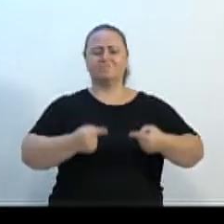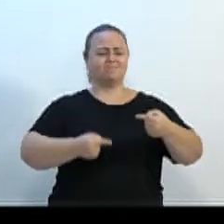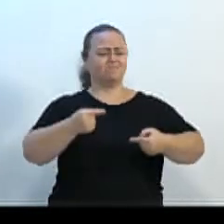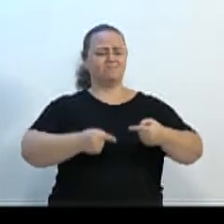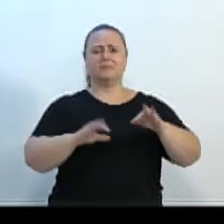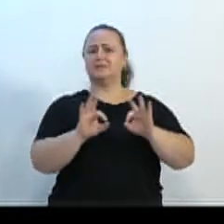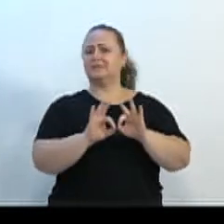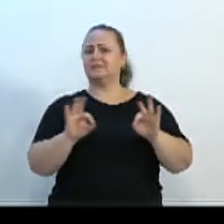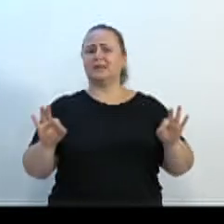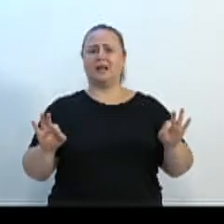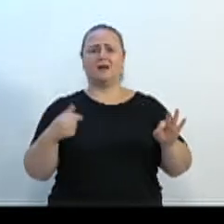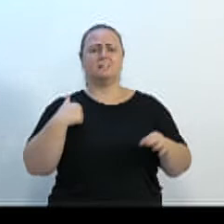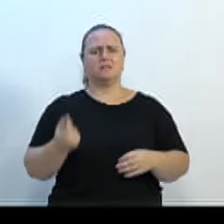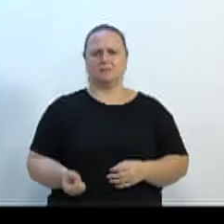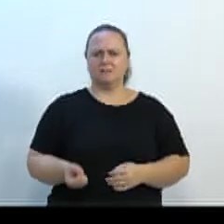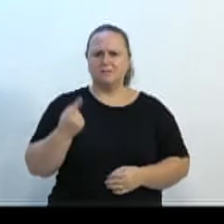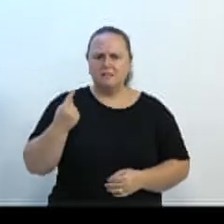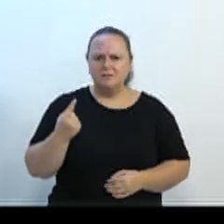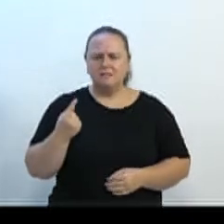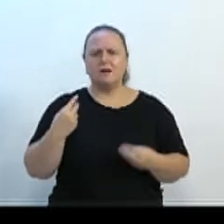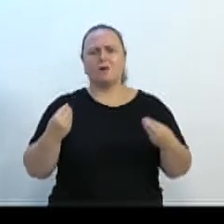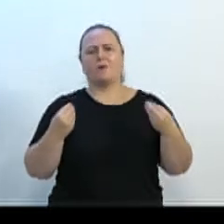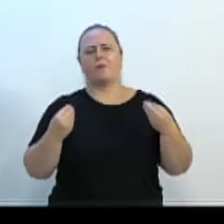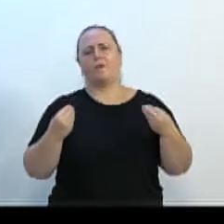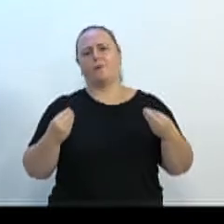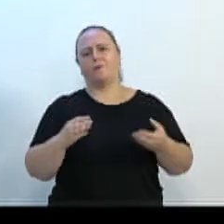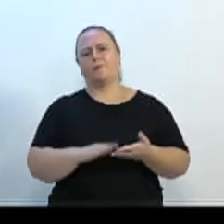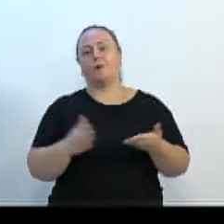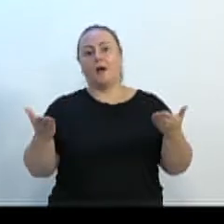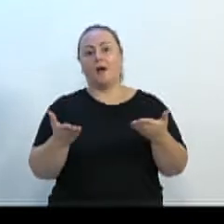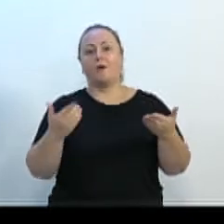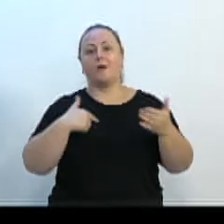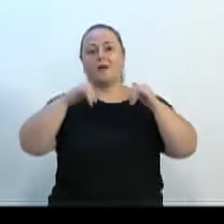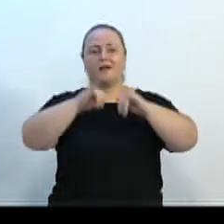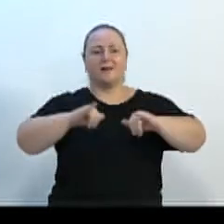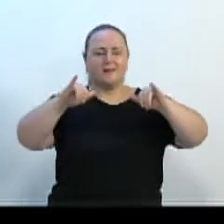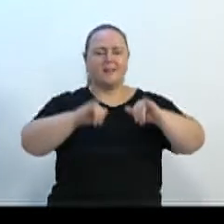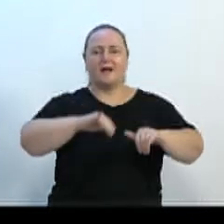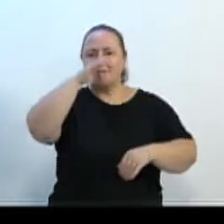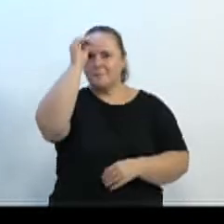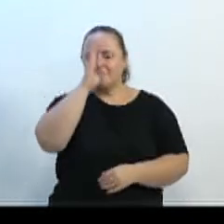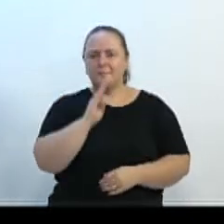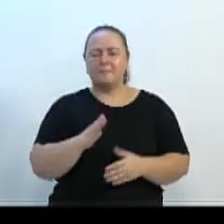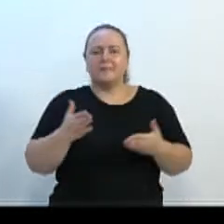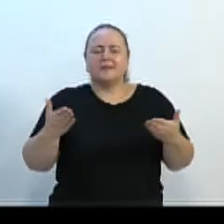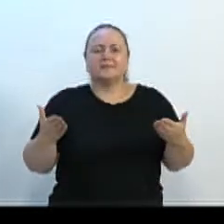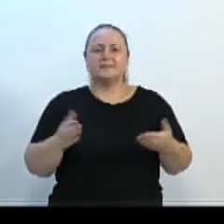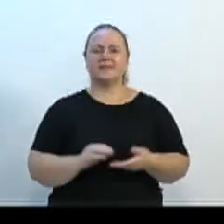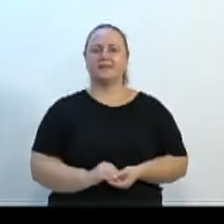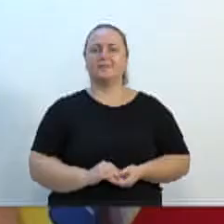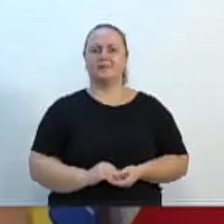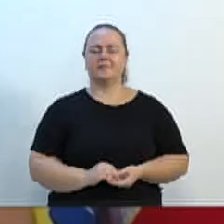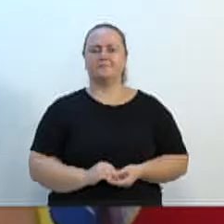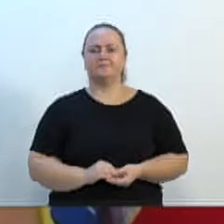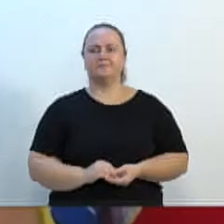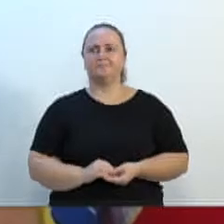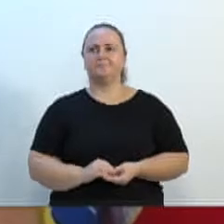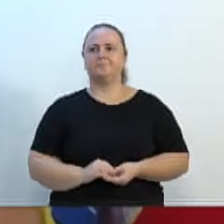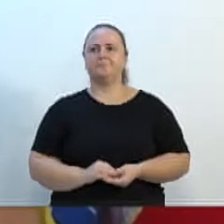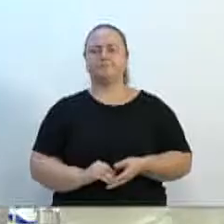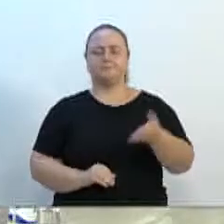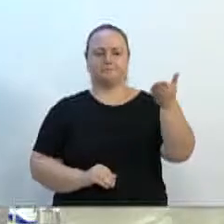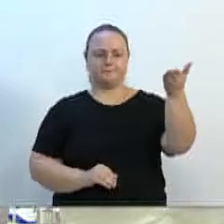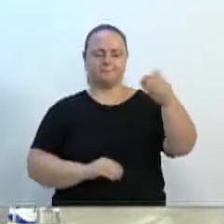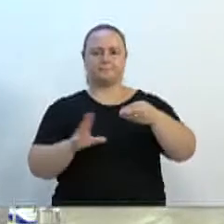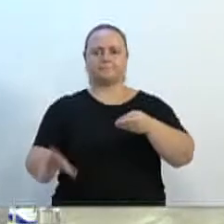que me deixa indignado. Agora eu estou participando de uma campanha nacional de um projeto que eu fiz, do qual nem... Com o maior prazer, Adriano. Com a autorização do